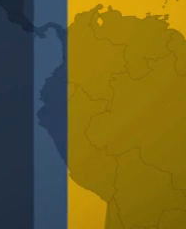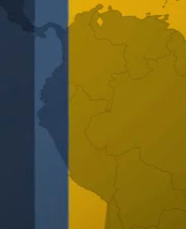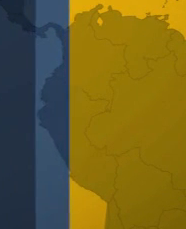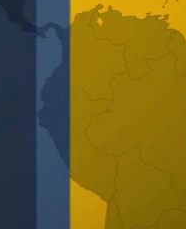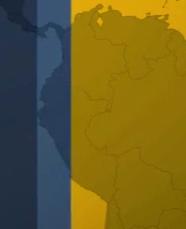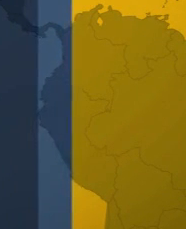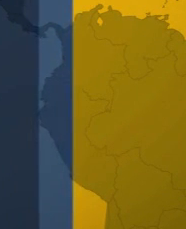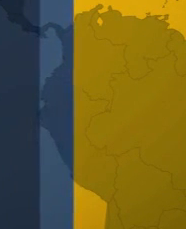Obrigada. Obrigada.